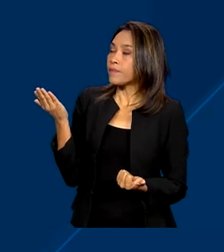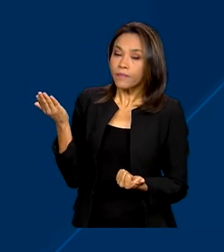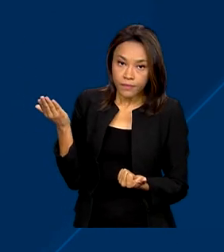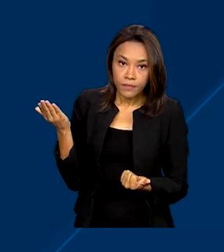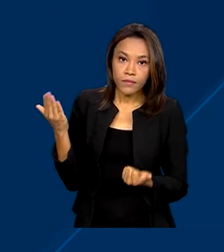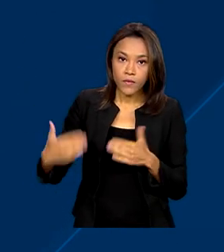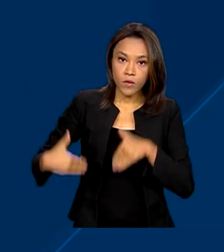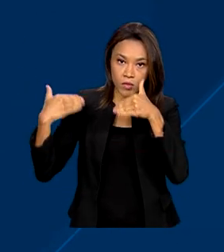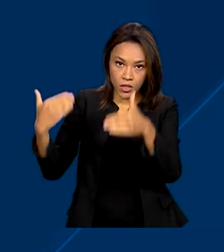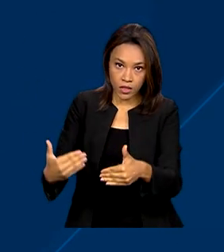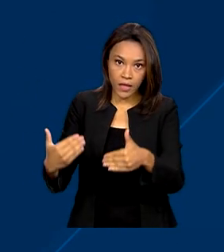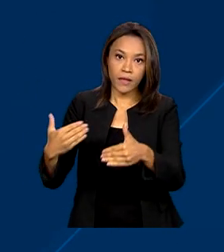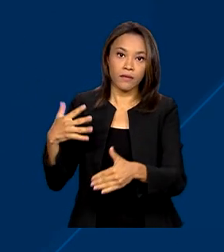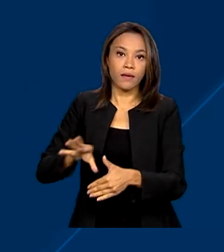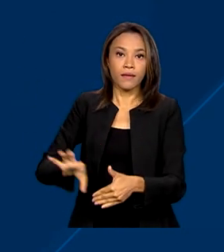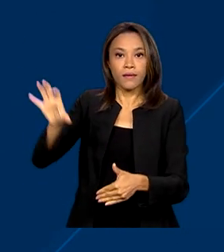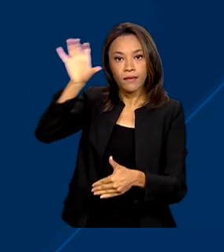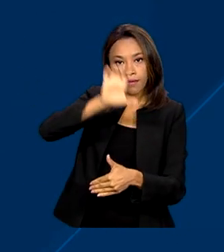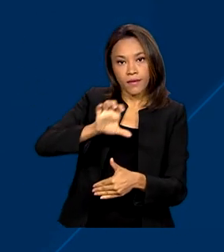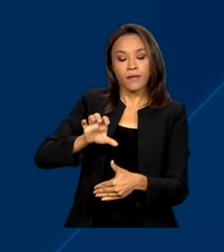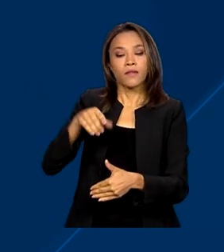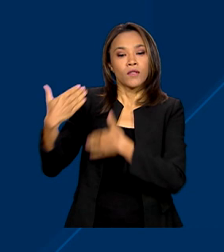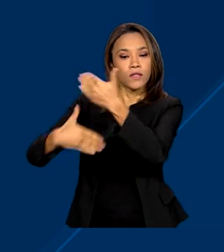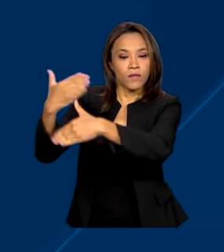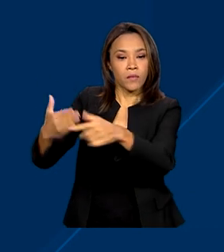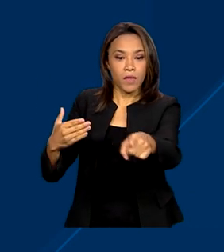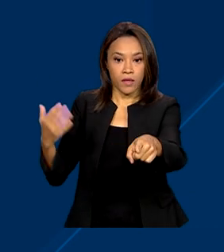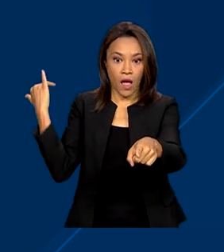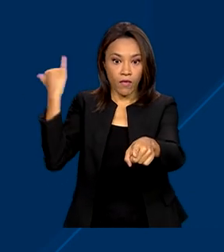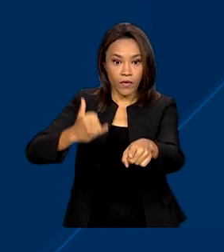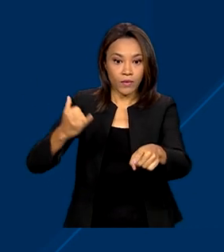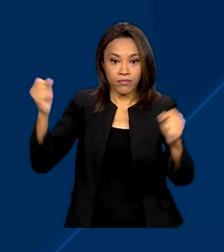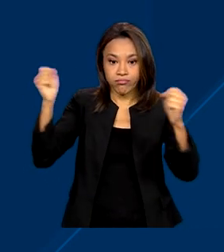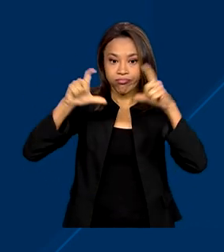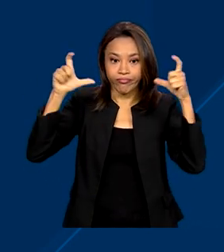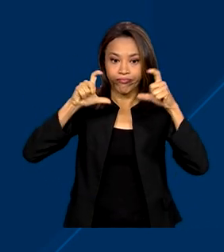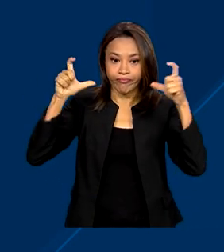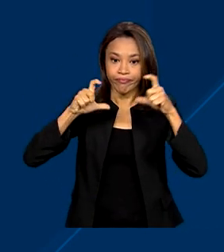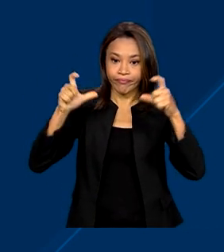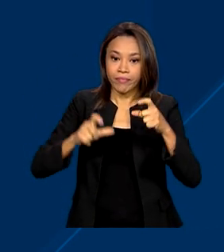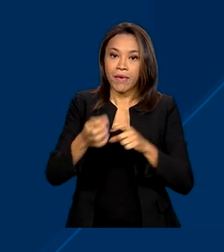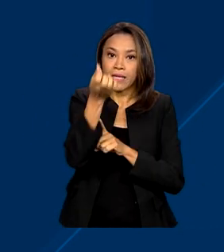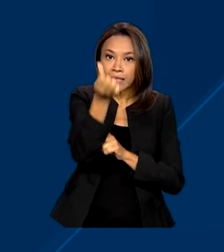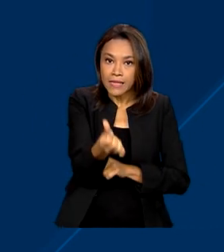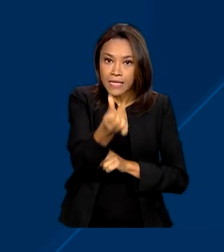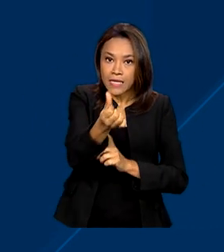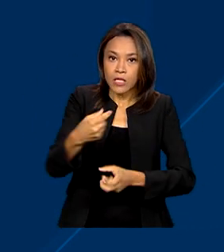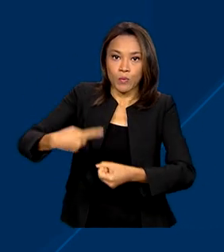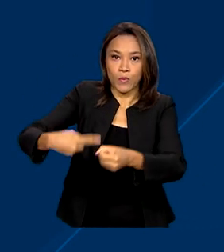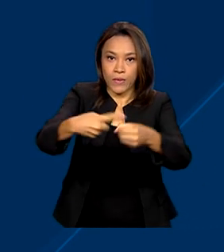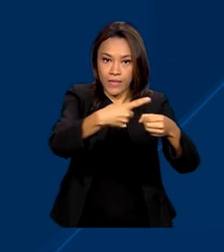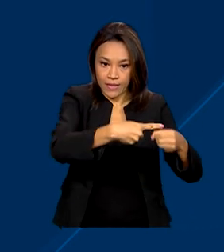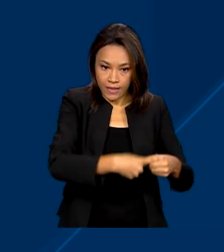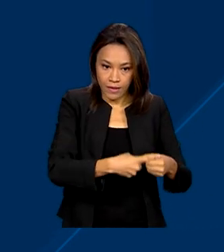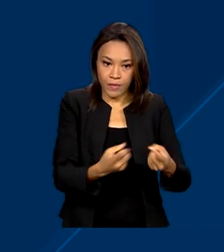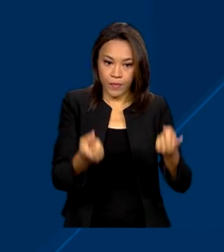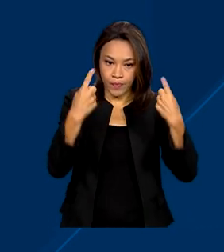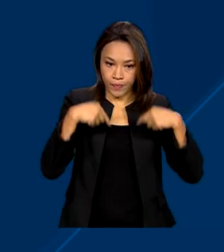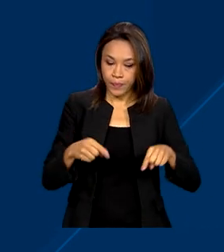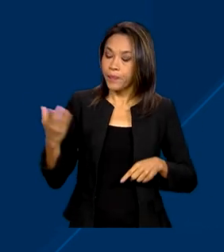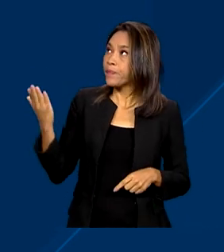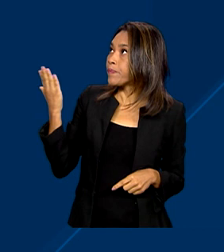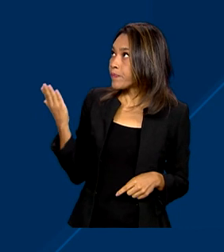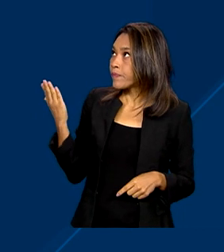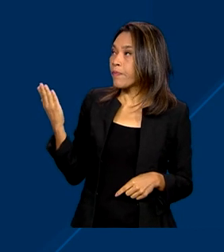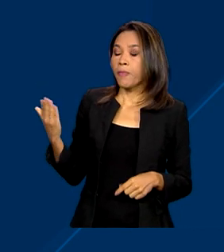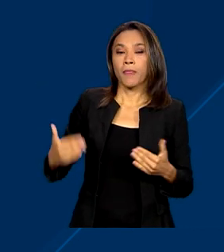Regional anunciou a ampliação do estado de calamidade pública para seis municípios. O Ministério da